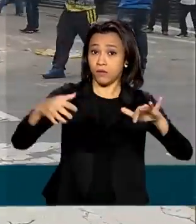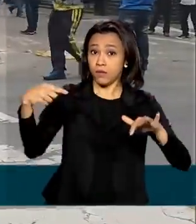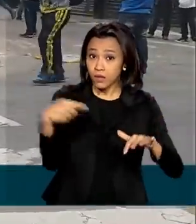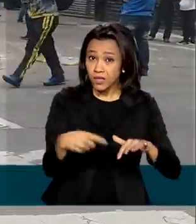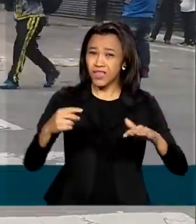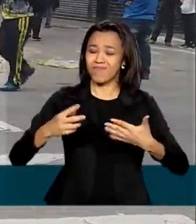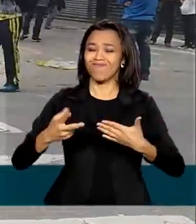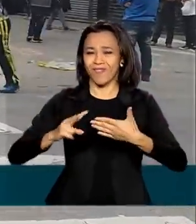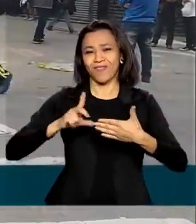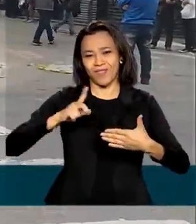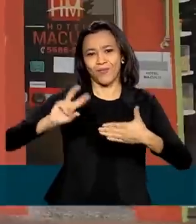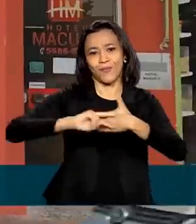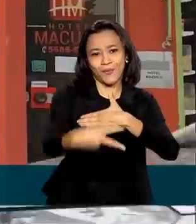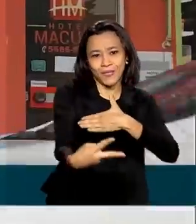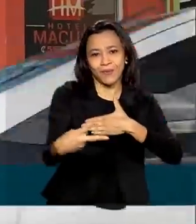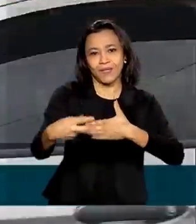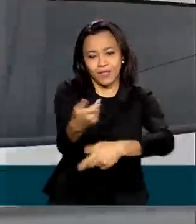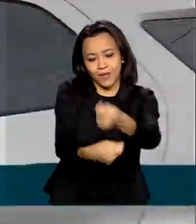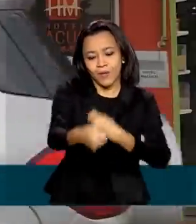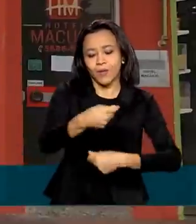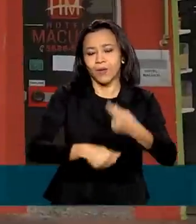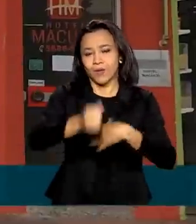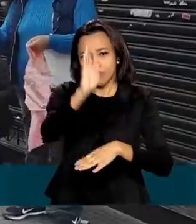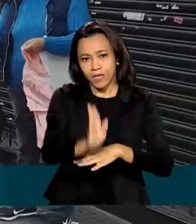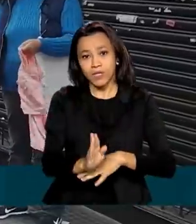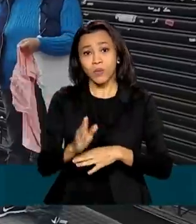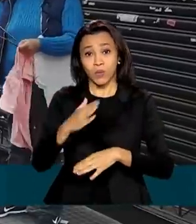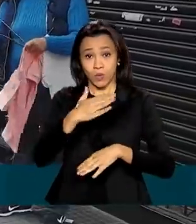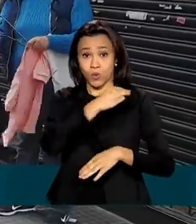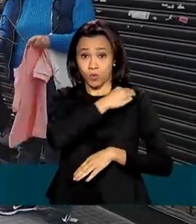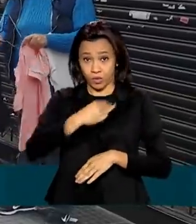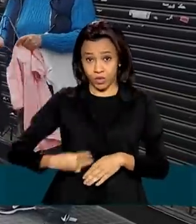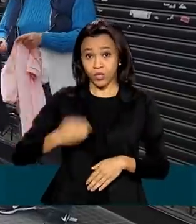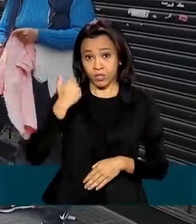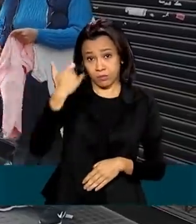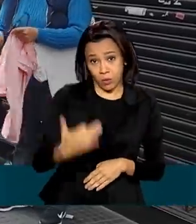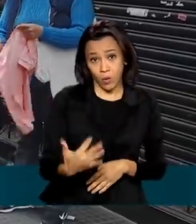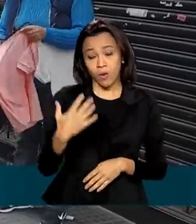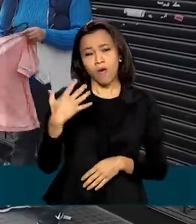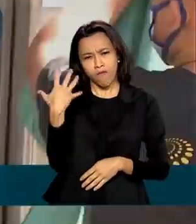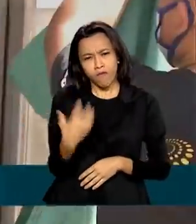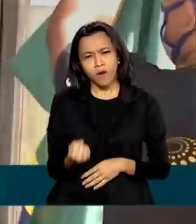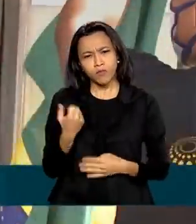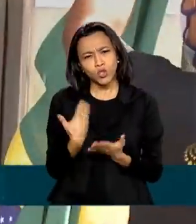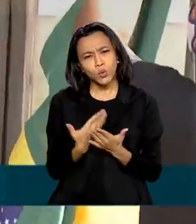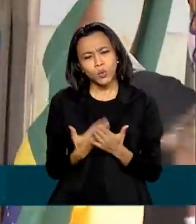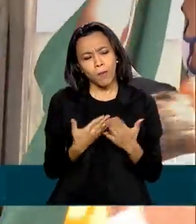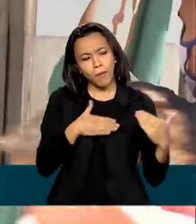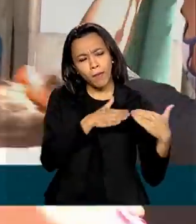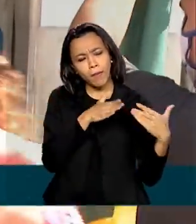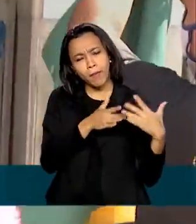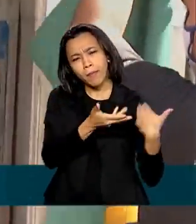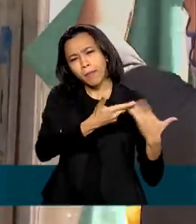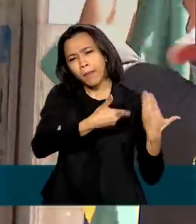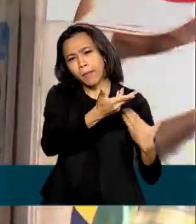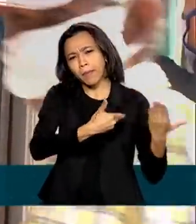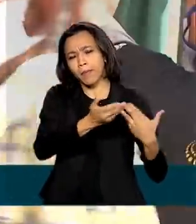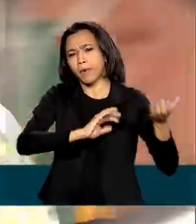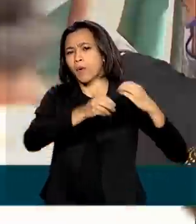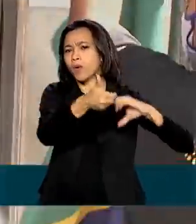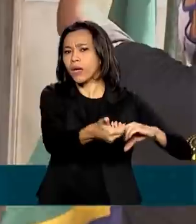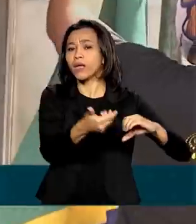economia do país, o ministro afirmou que a ideia é estudar, junto com o Congresso, formas de continuar